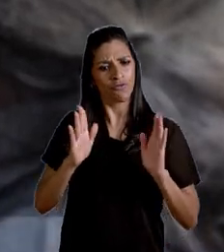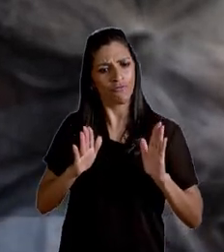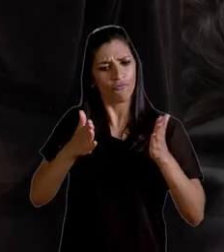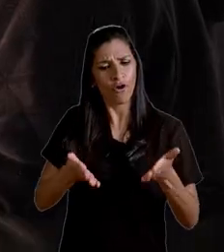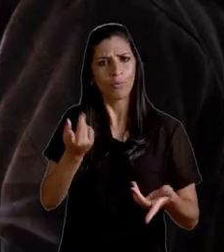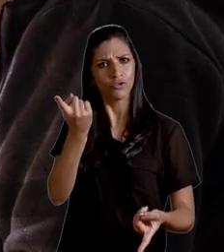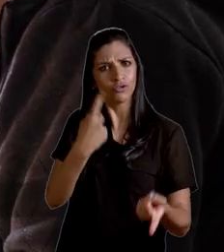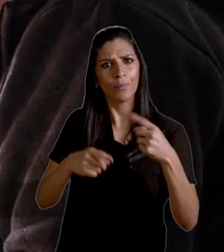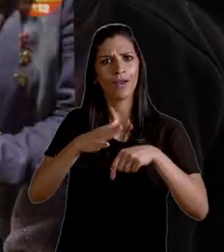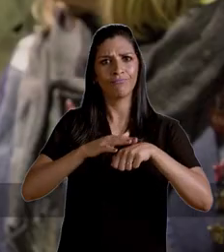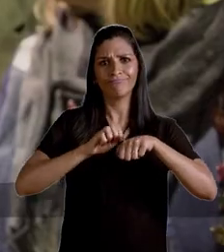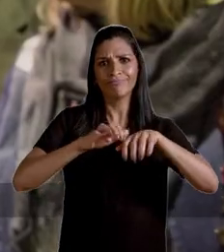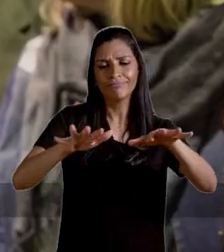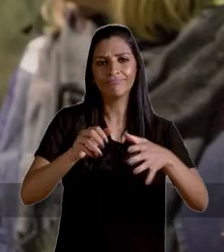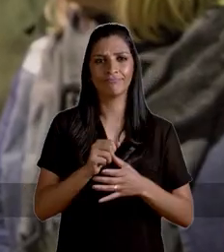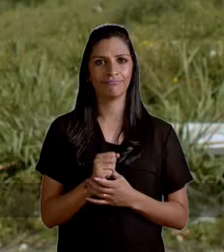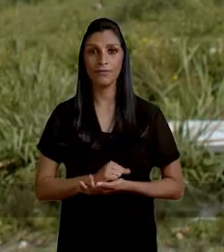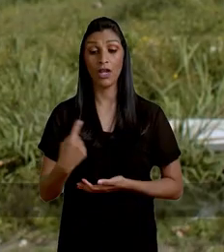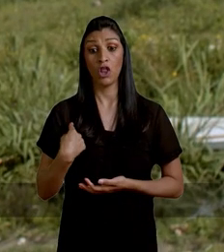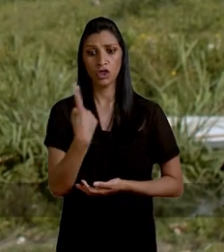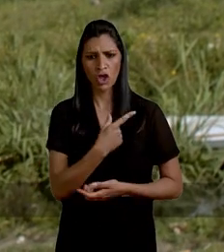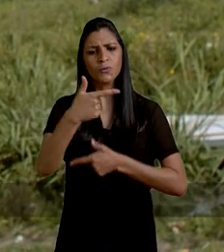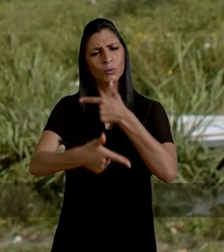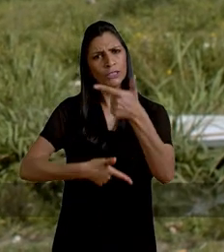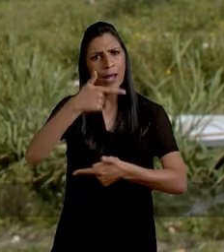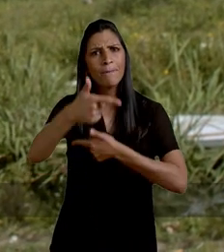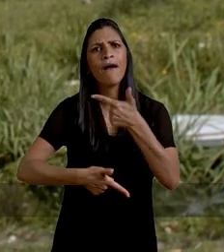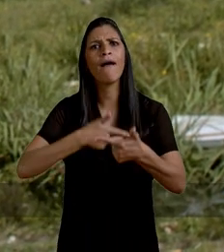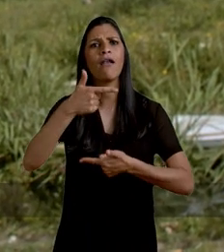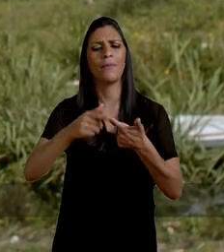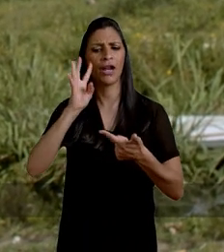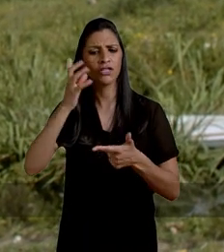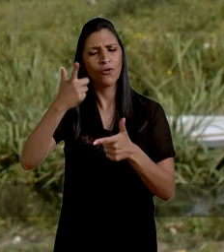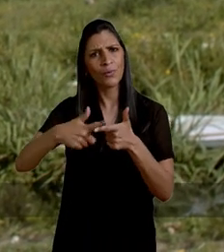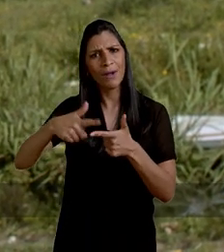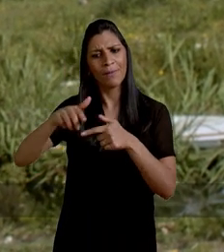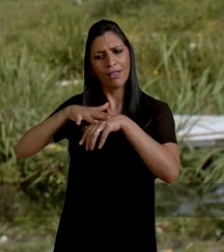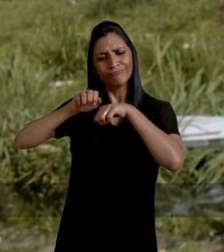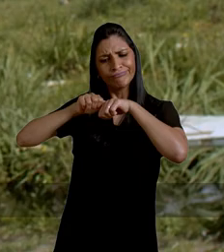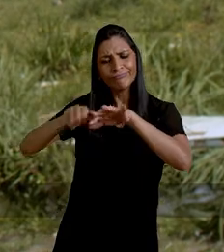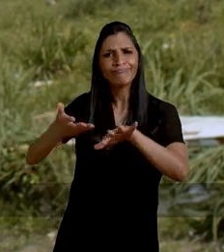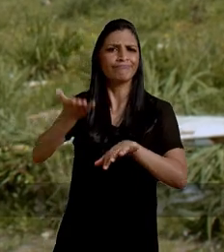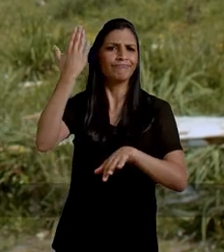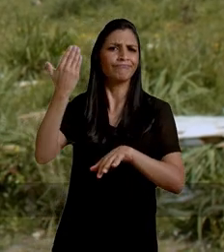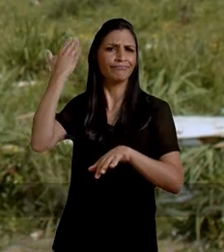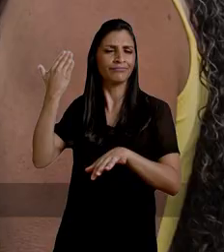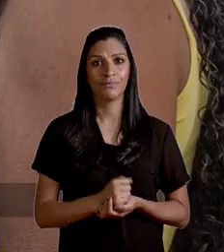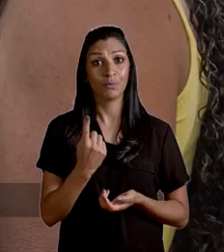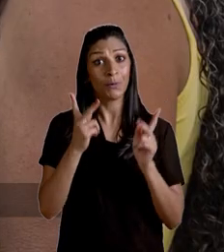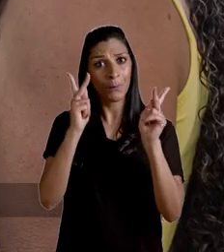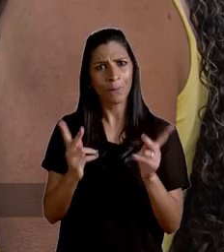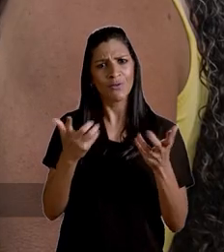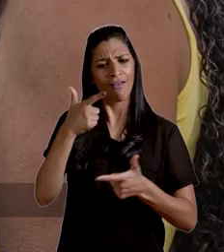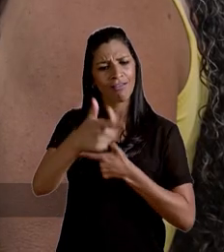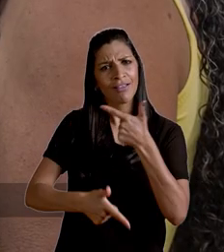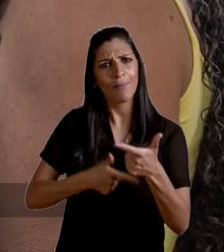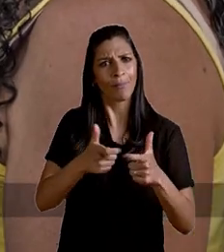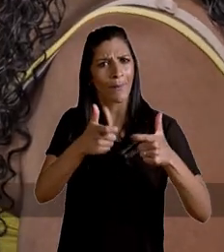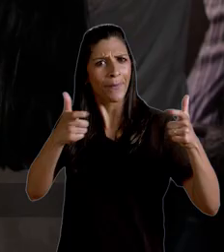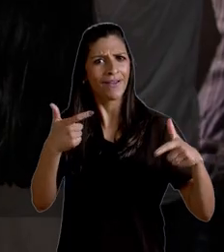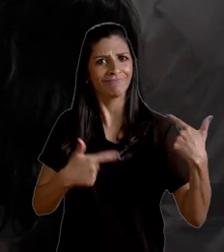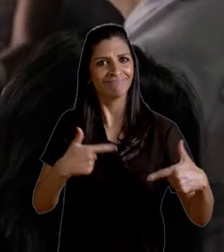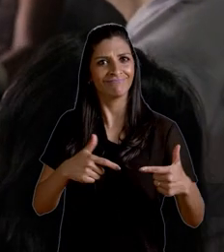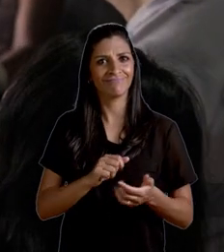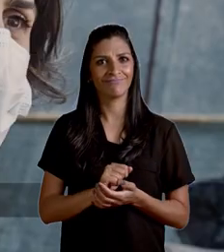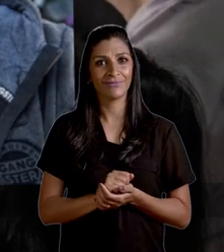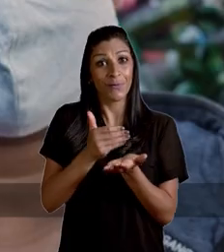determinação para superar a pandemia. Vamos trabalhar para consertar os estragos da pandemia desde o primeiro dia. Uma pessoa que quer trabalhar